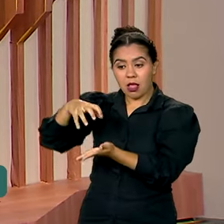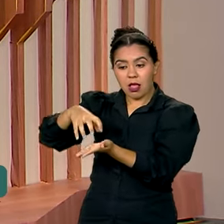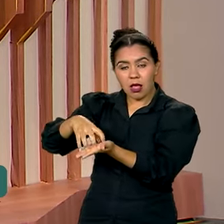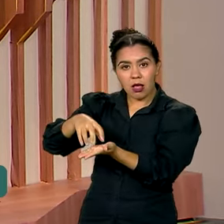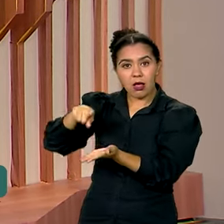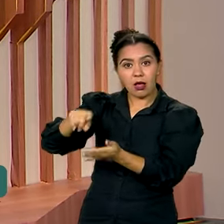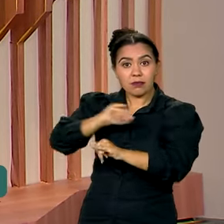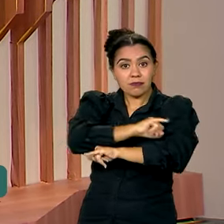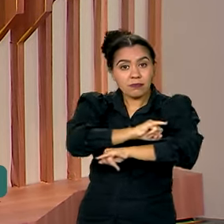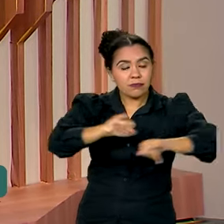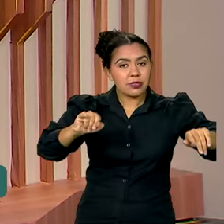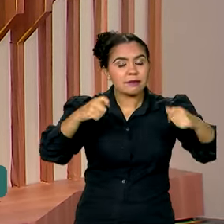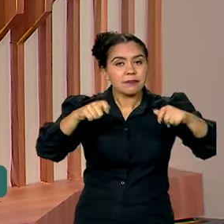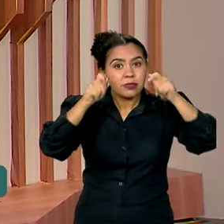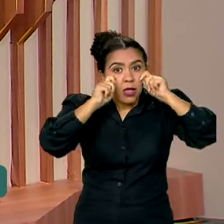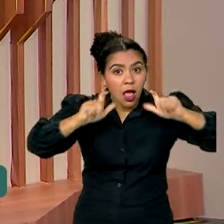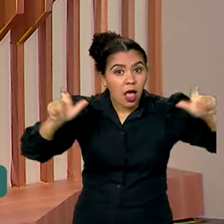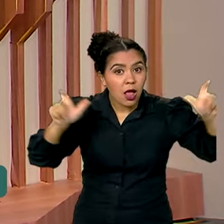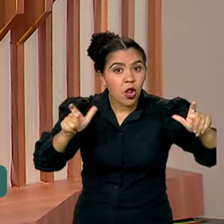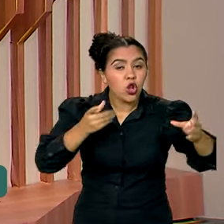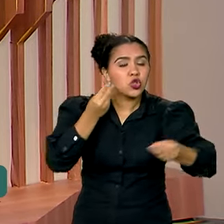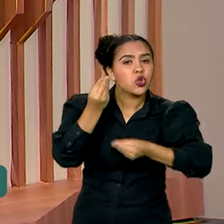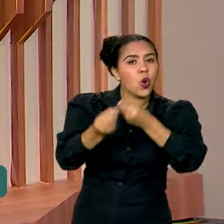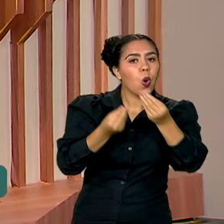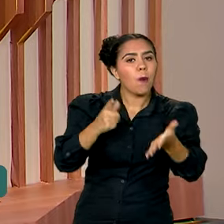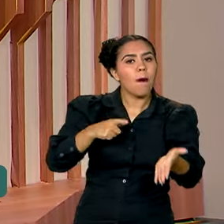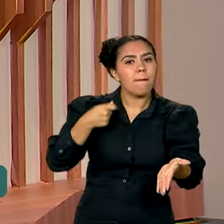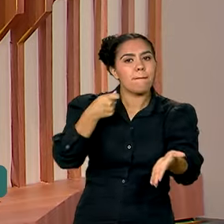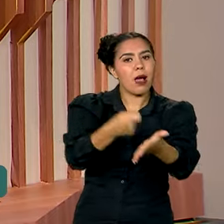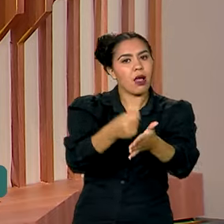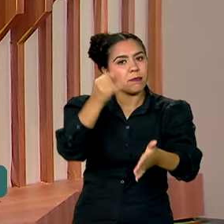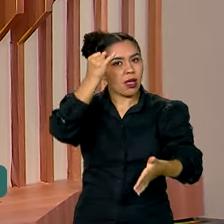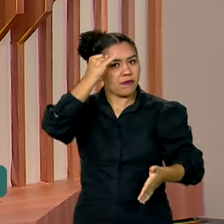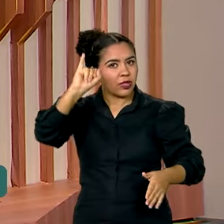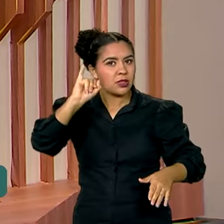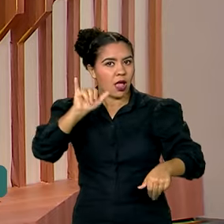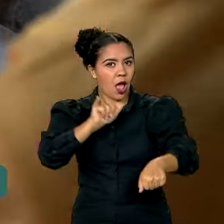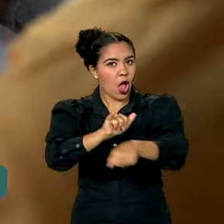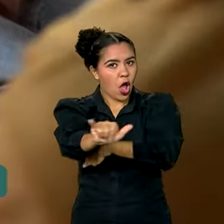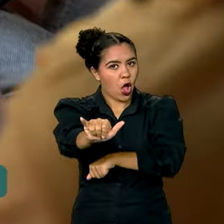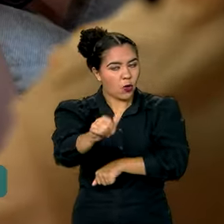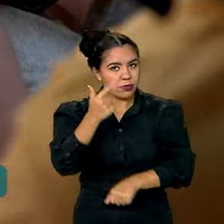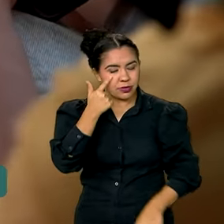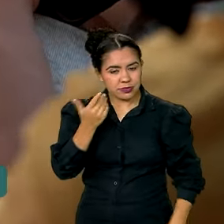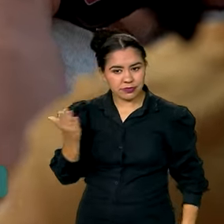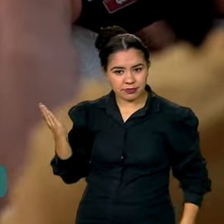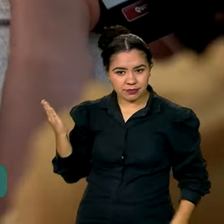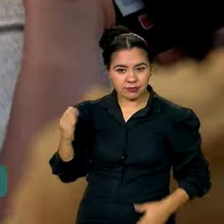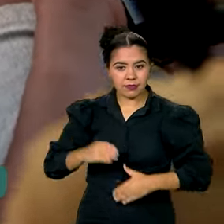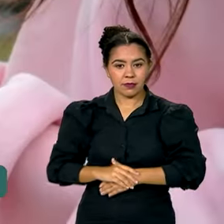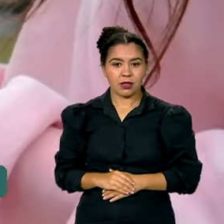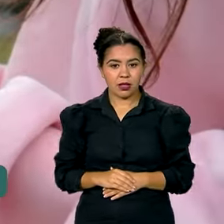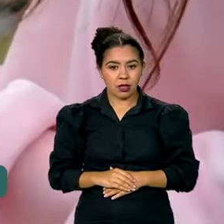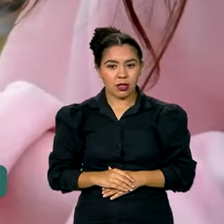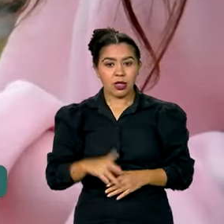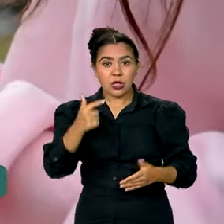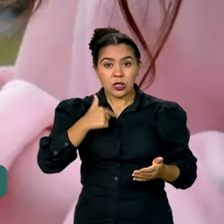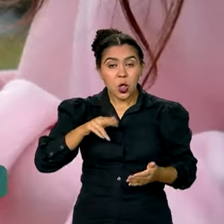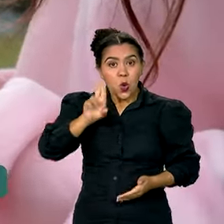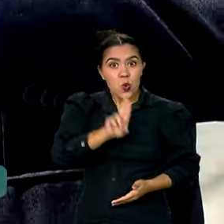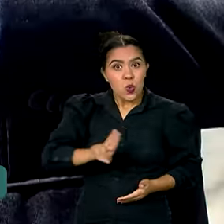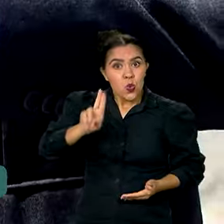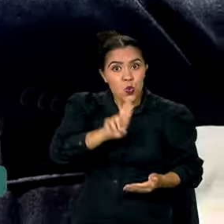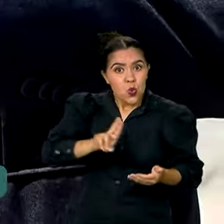preciso ficar atento às formas de pagamento para evitar possíveis golpes. Quanto mais o uso da